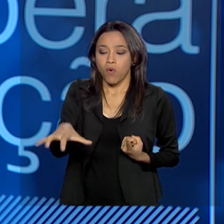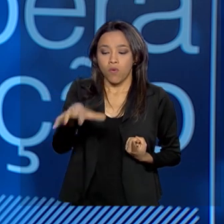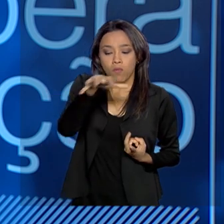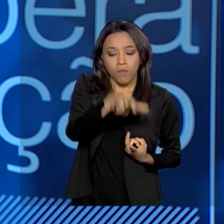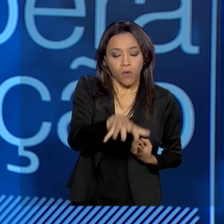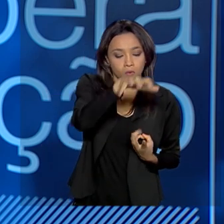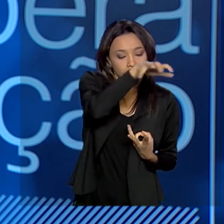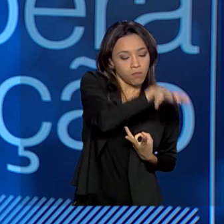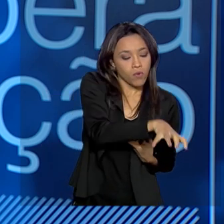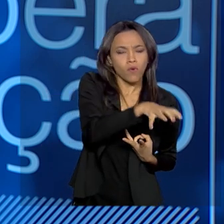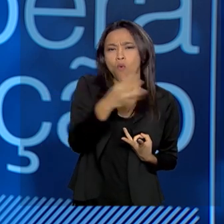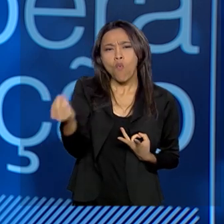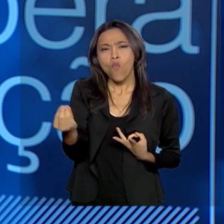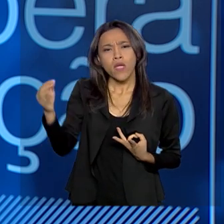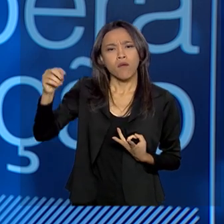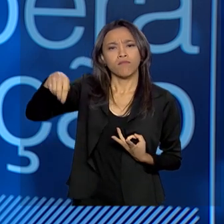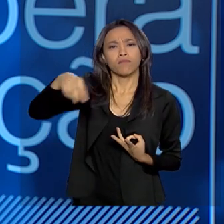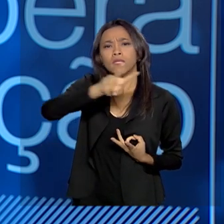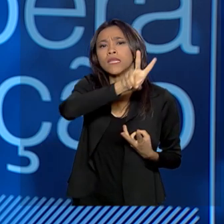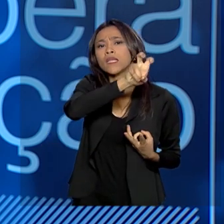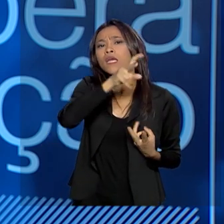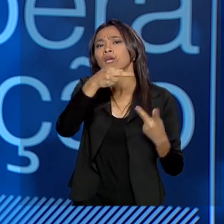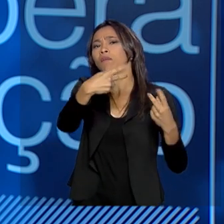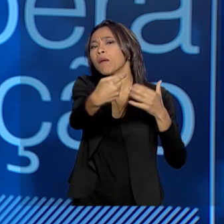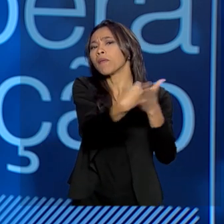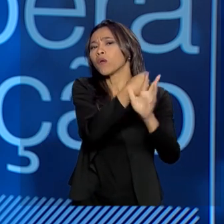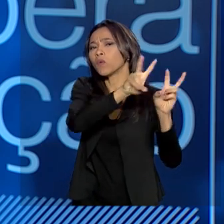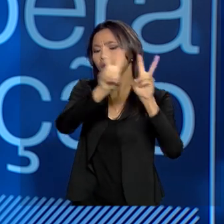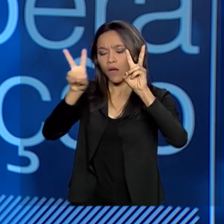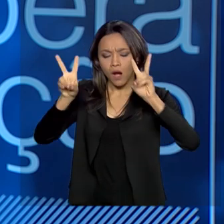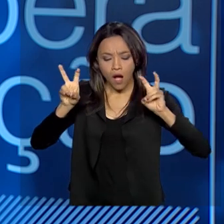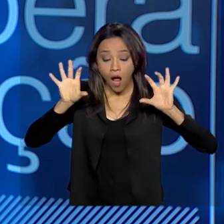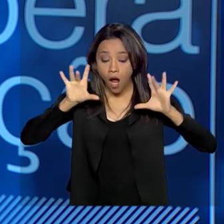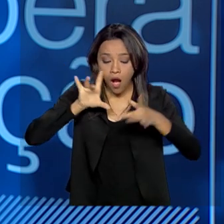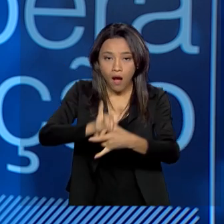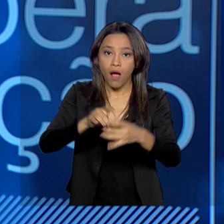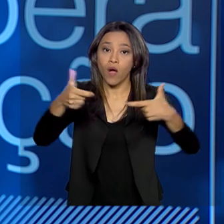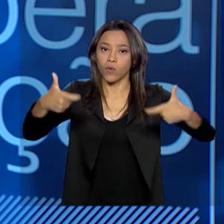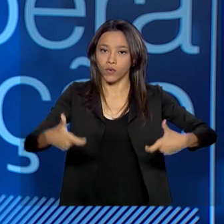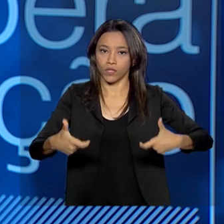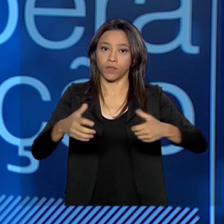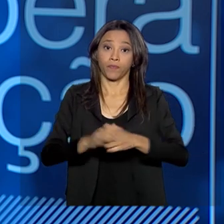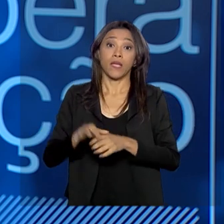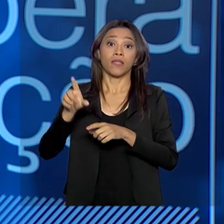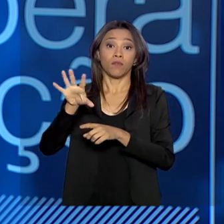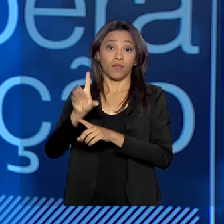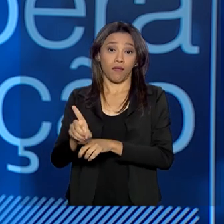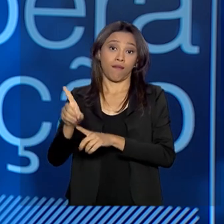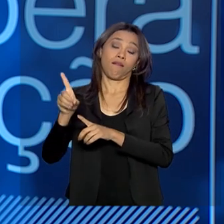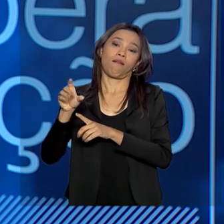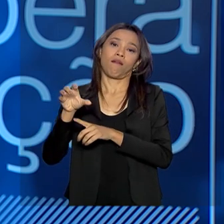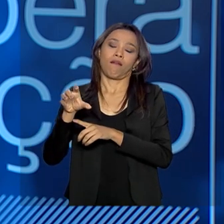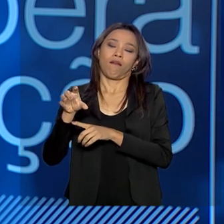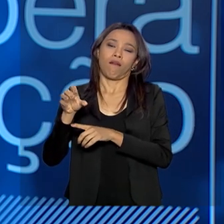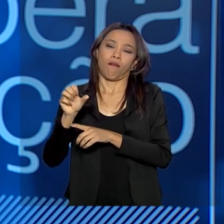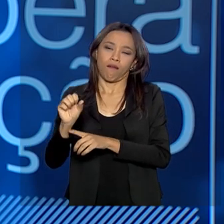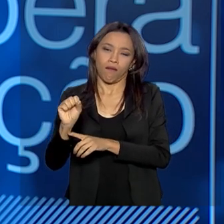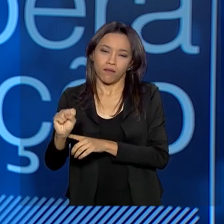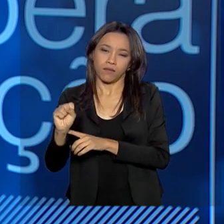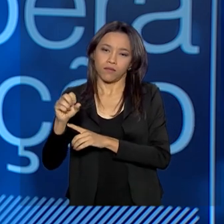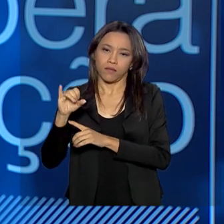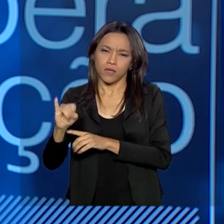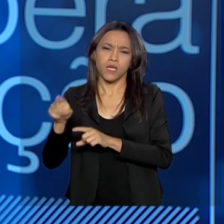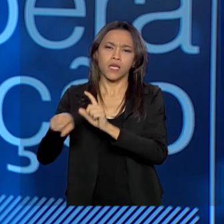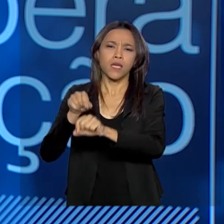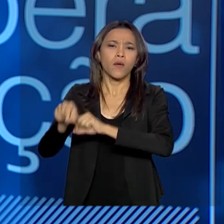entenda aonde se insere o tema que o senhor me pergunta. Nós temos o BRCI, que é o Departamento de Recuperação de Ativos e